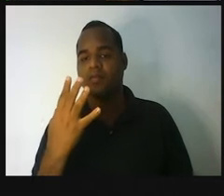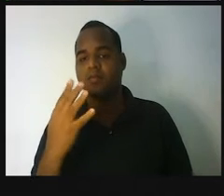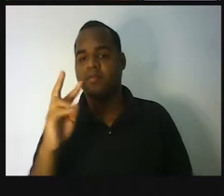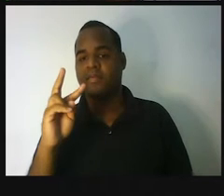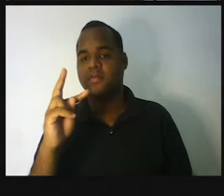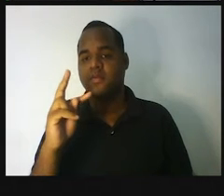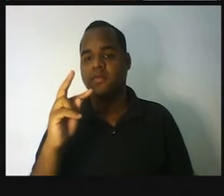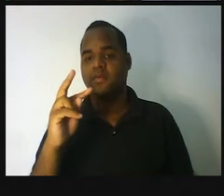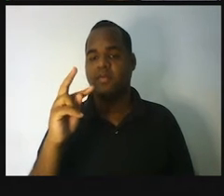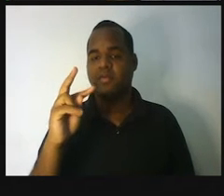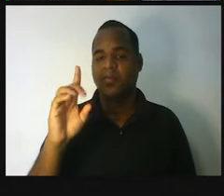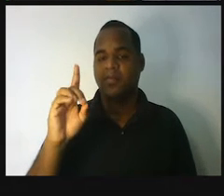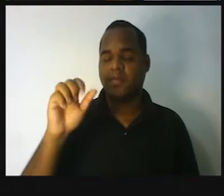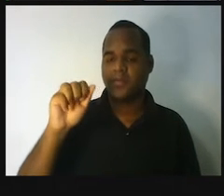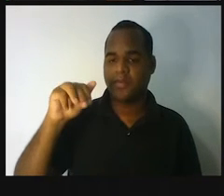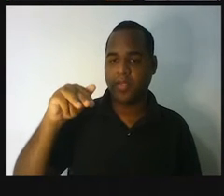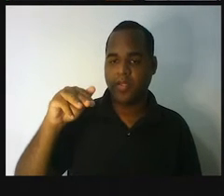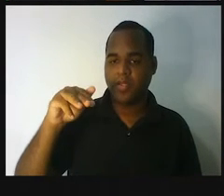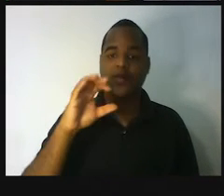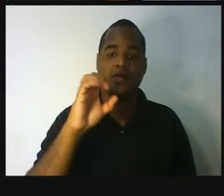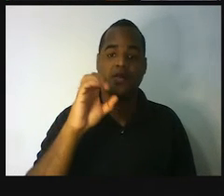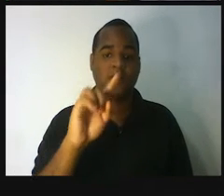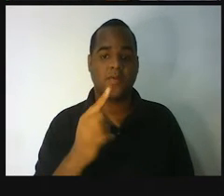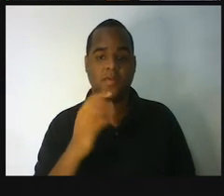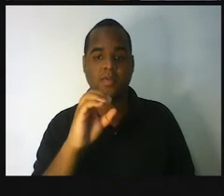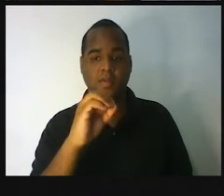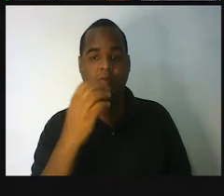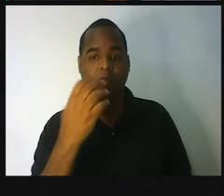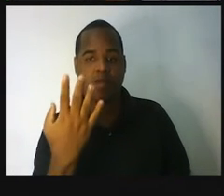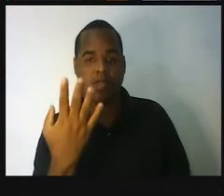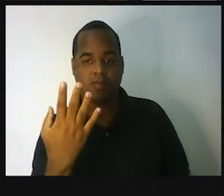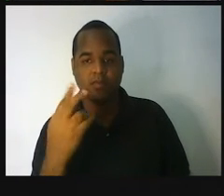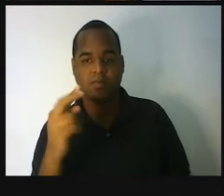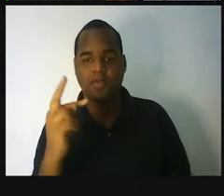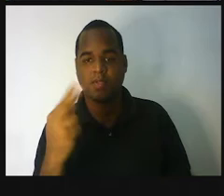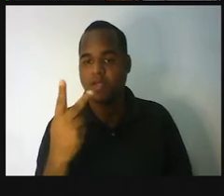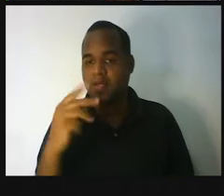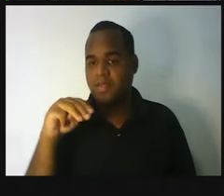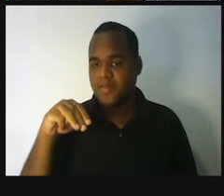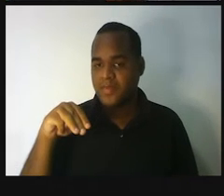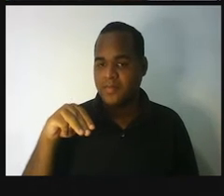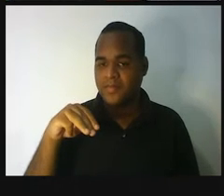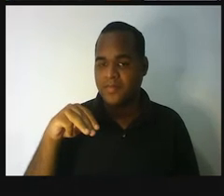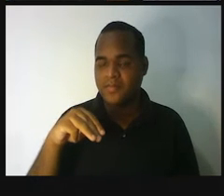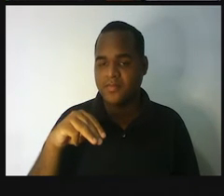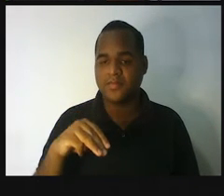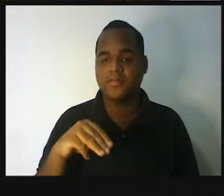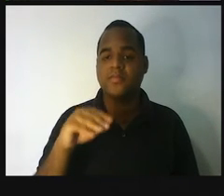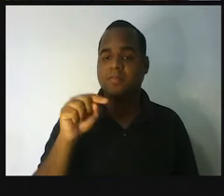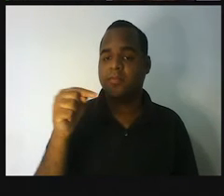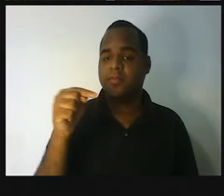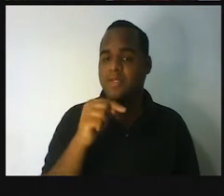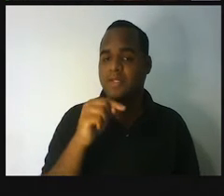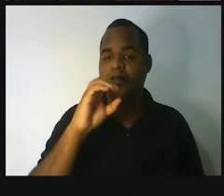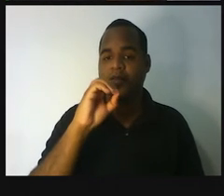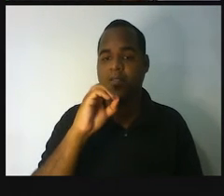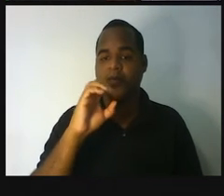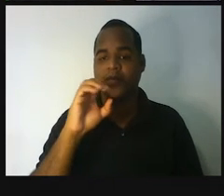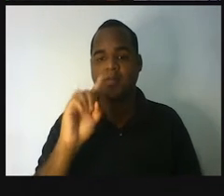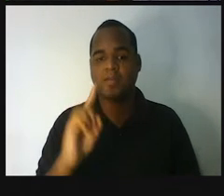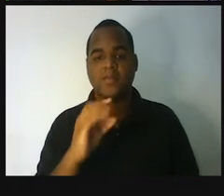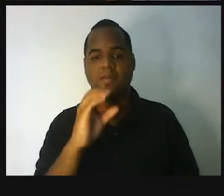decâmetros, é o mesmo que 0,04 decâmetros, e é o mesmo que 0